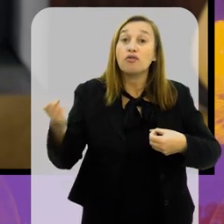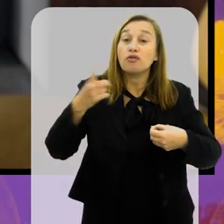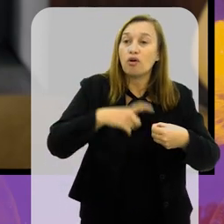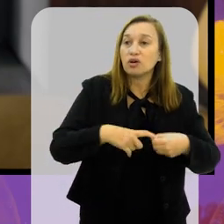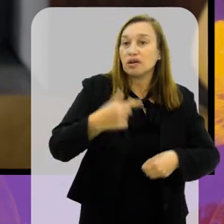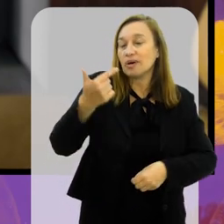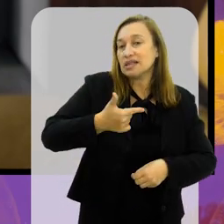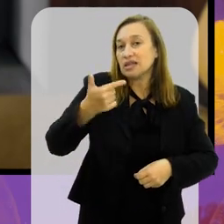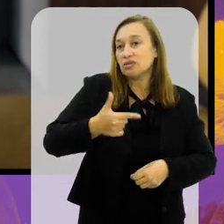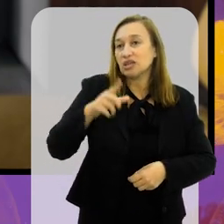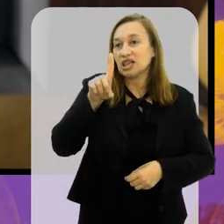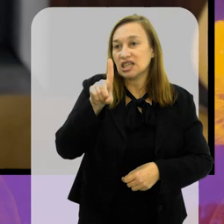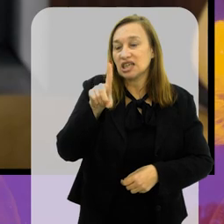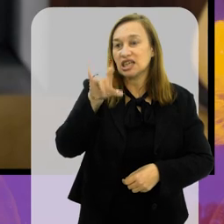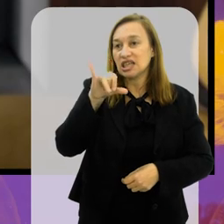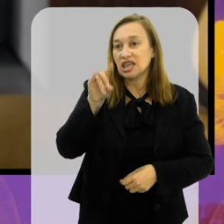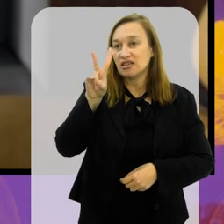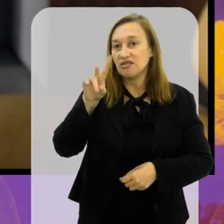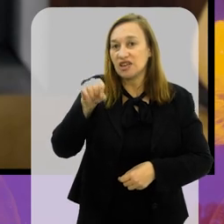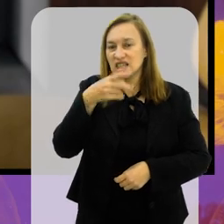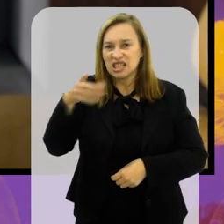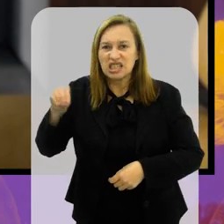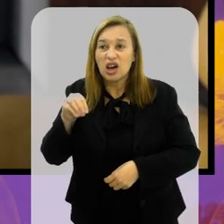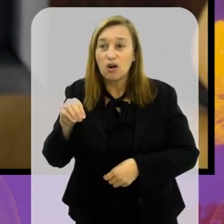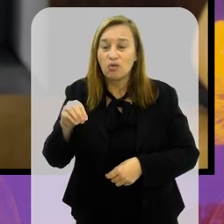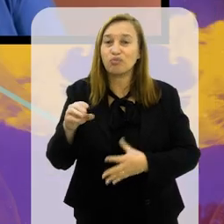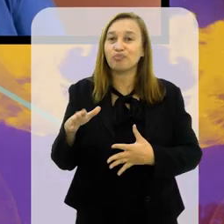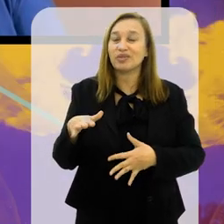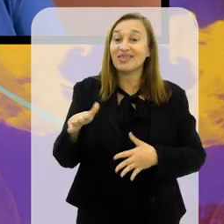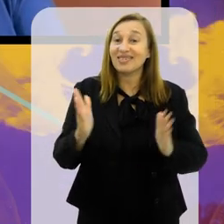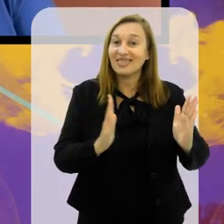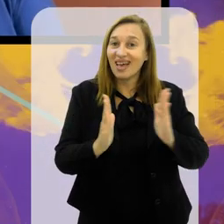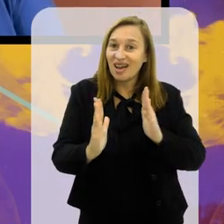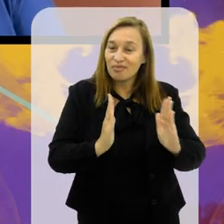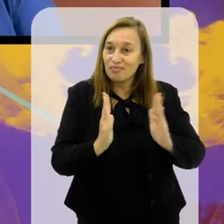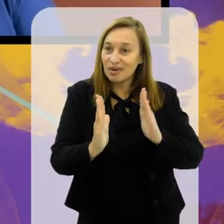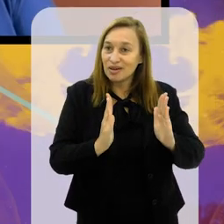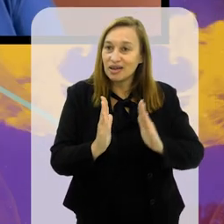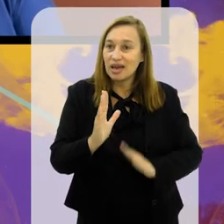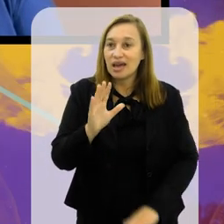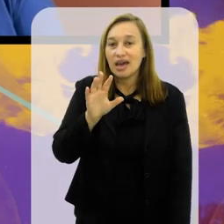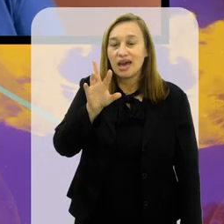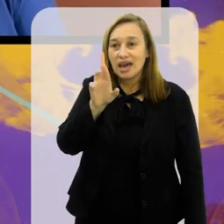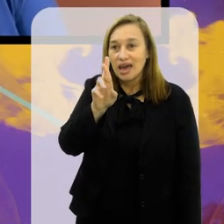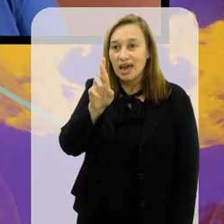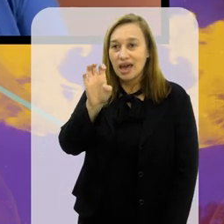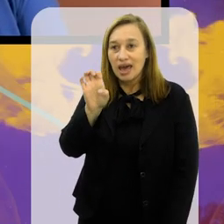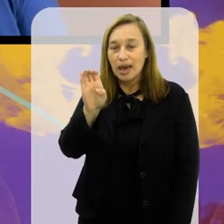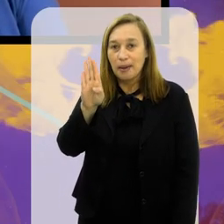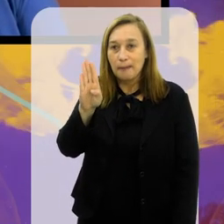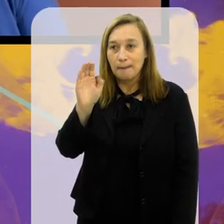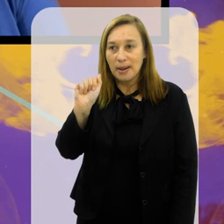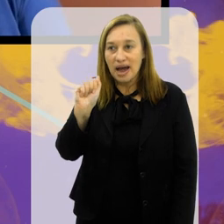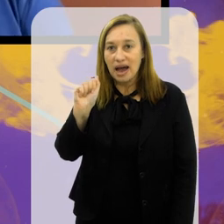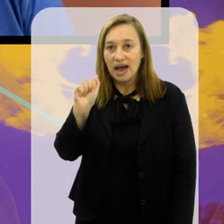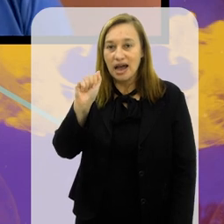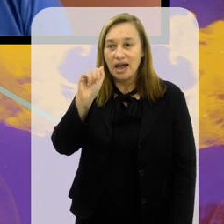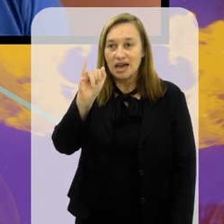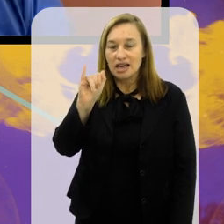divisão na zona do rebaixamento. Está complicada a situação em São Januário, hein, Wellington?